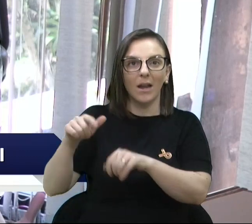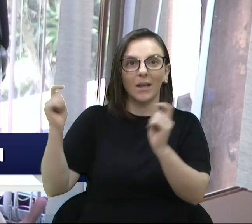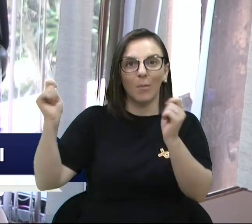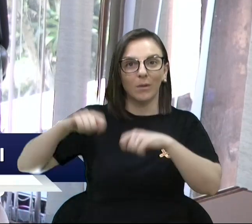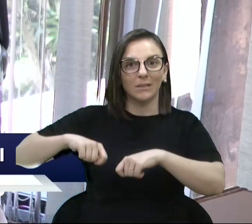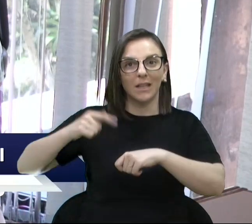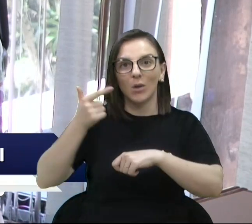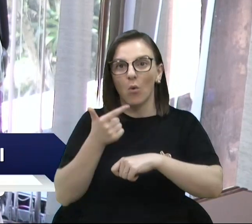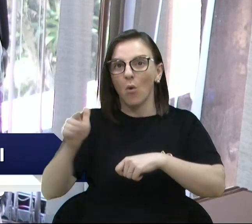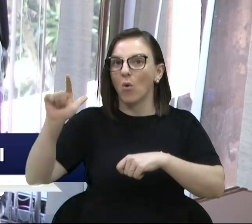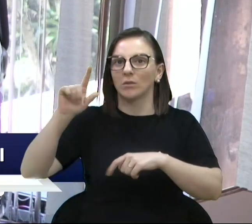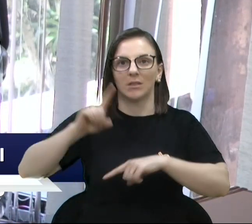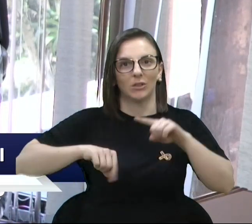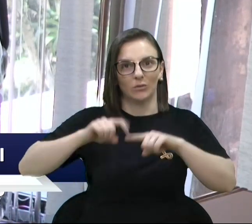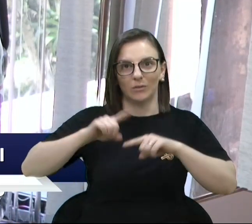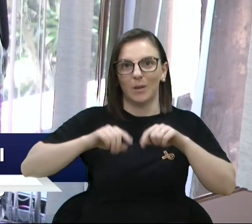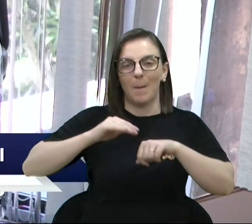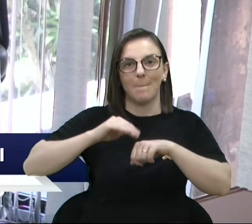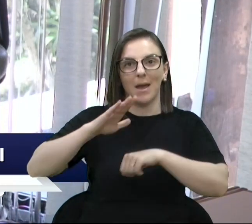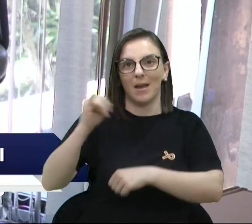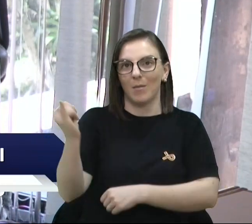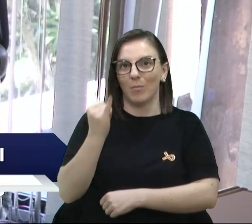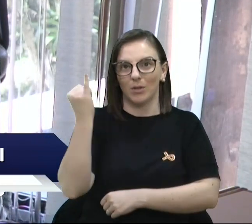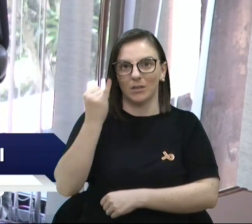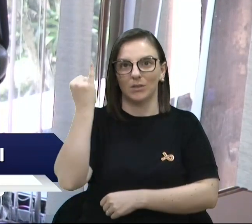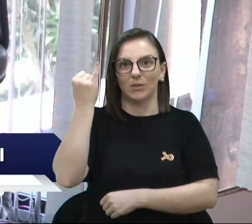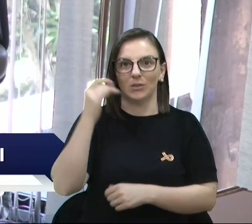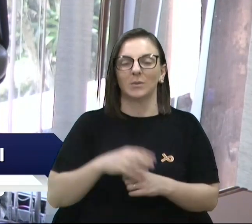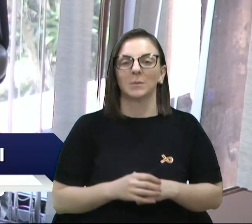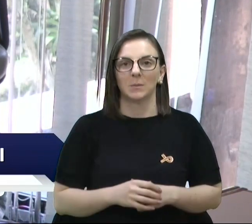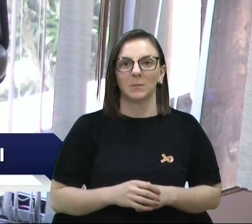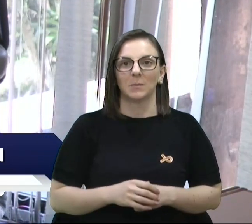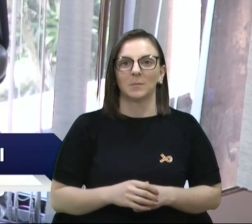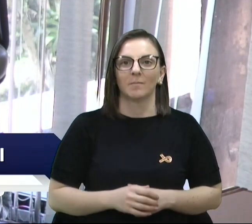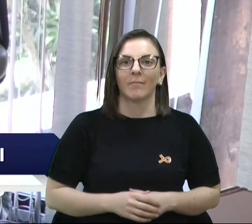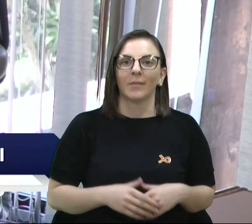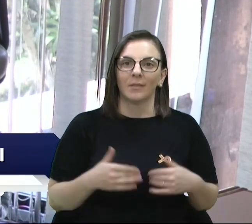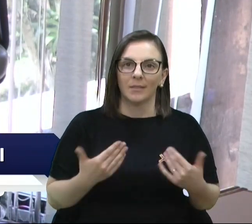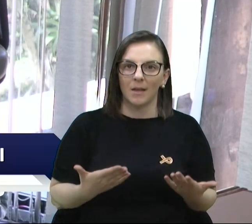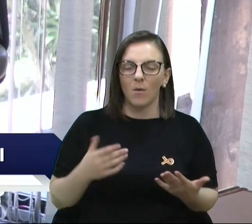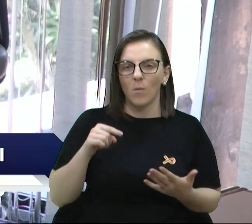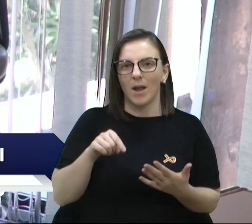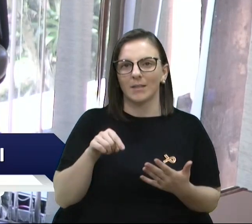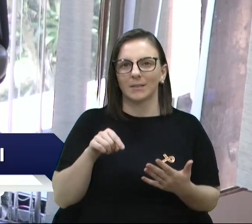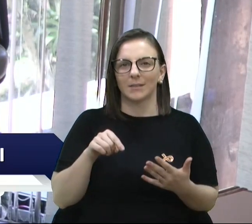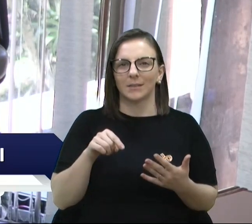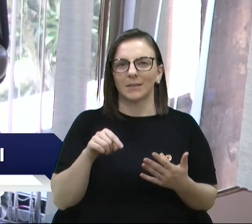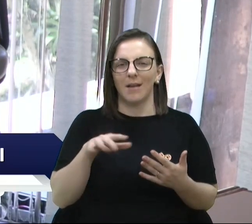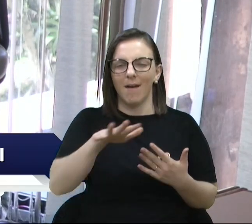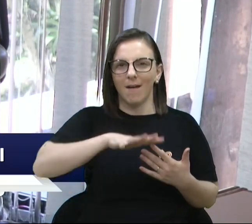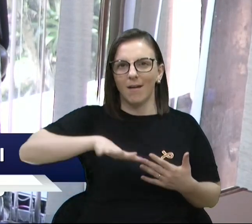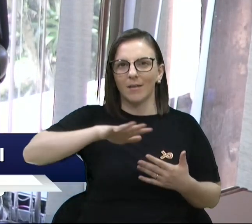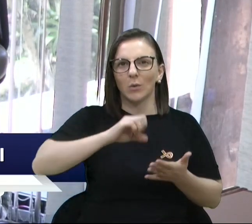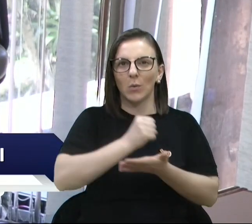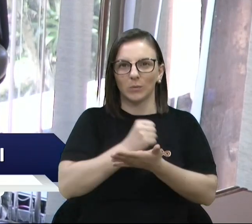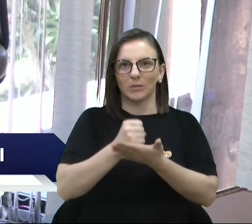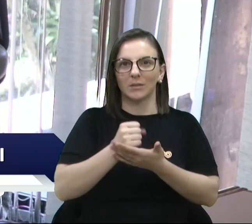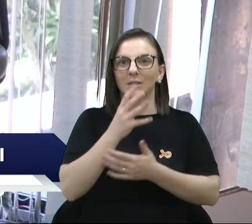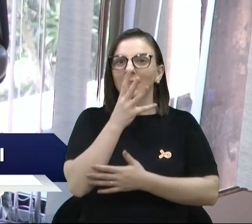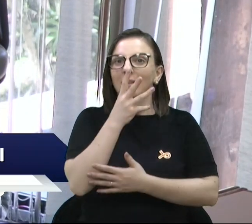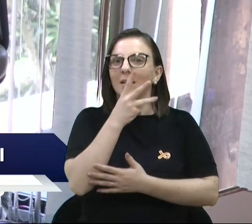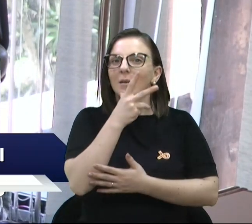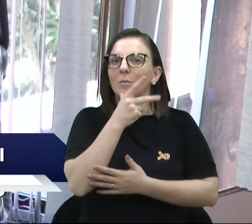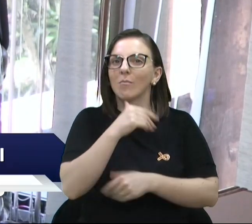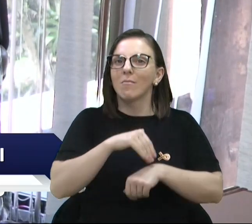atividades tão ou mais importantes do que essa. Então, essa parte da contratação, ela vai demorar um pouquinho mais, porque a gente precisa